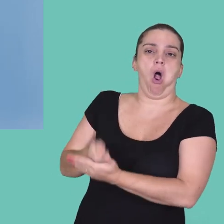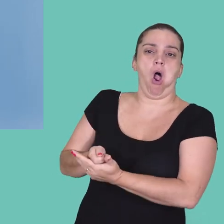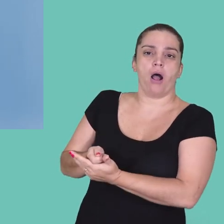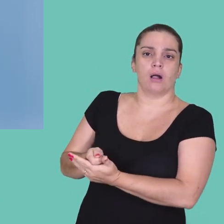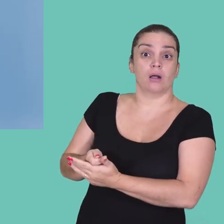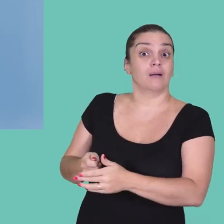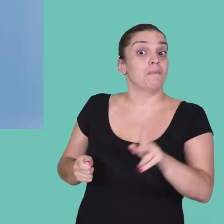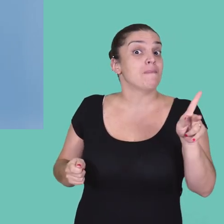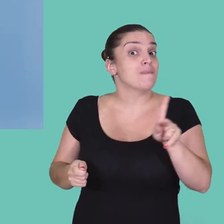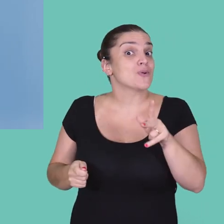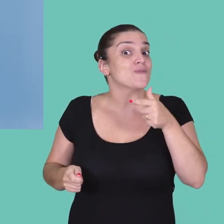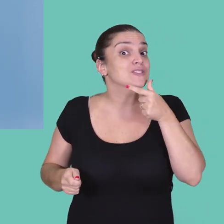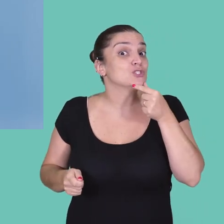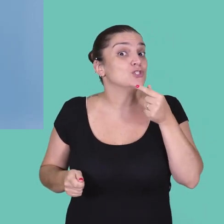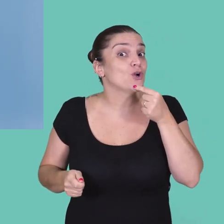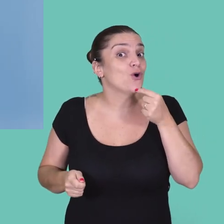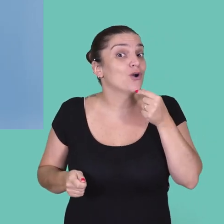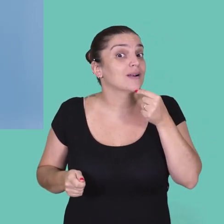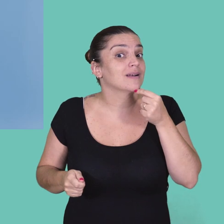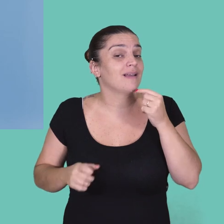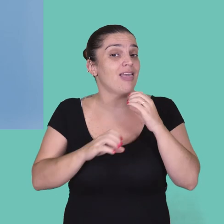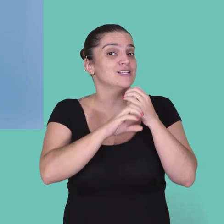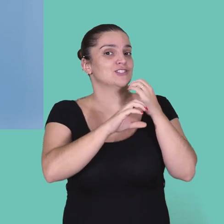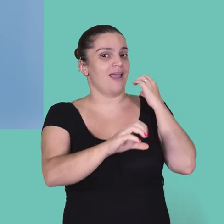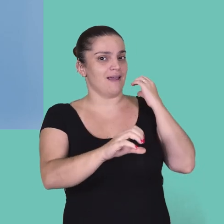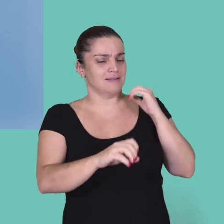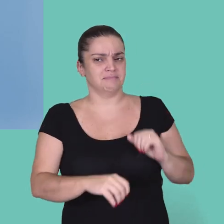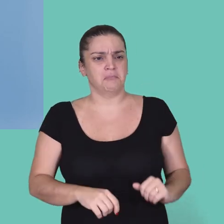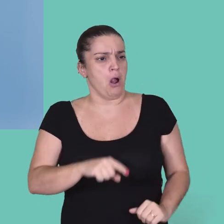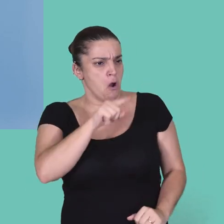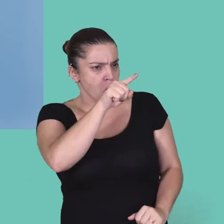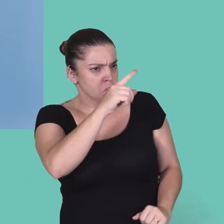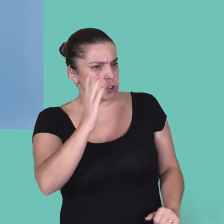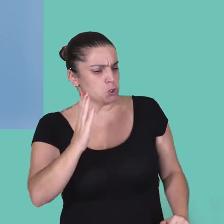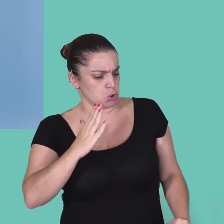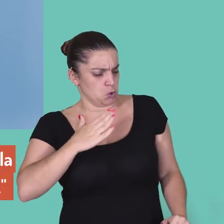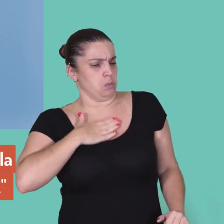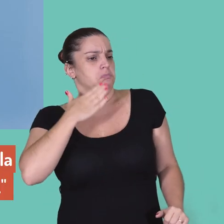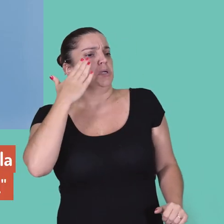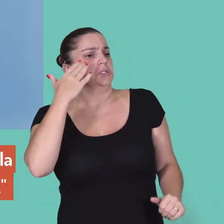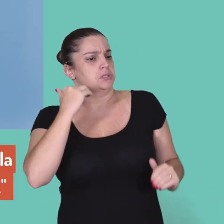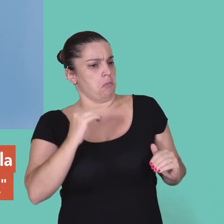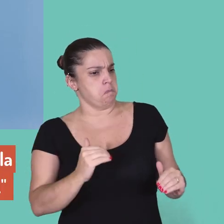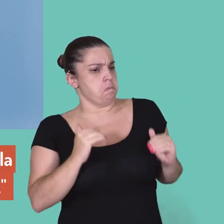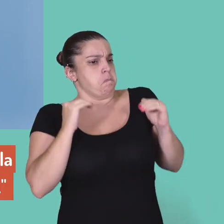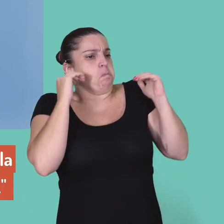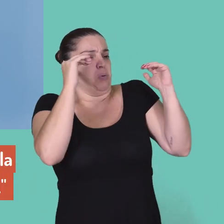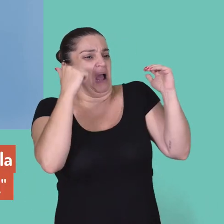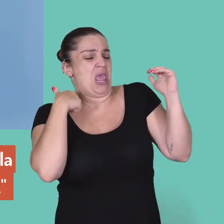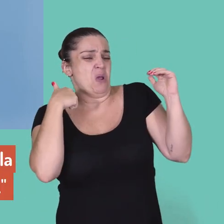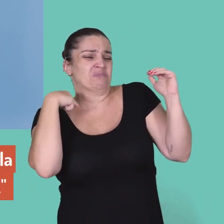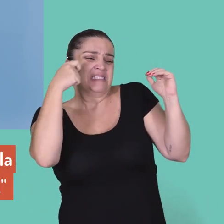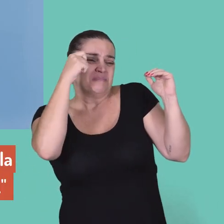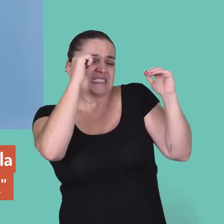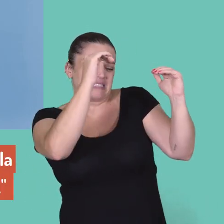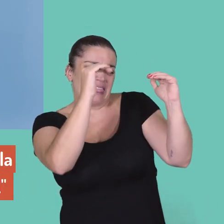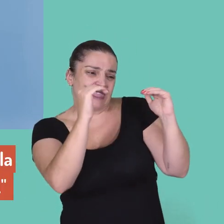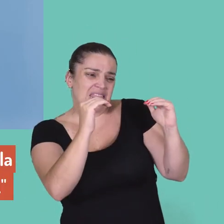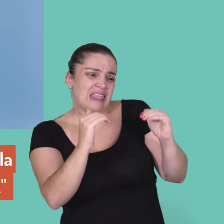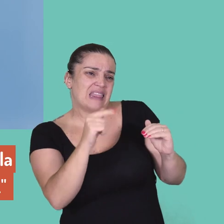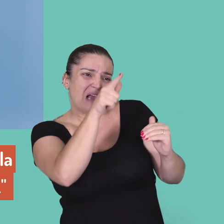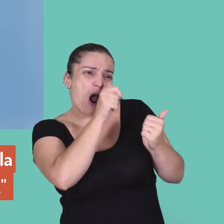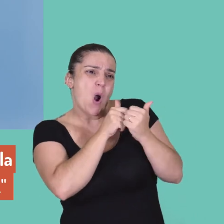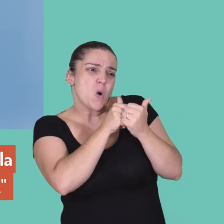pago. Um professor, numa sala de engenharia. Você me surpreendeu, achei que ia ter que diminuir o nível da aula para você